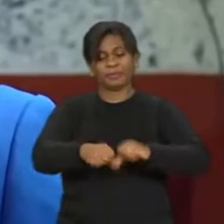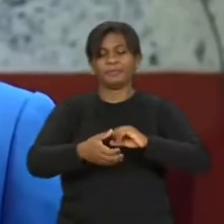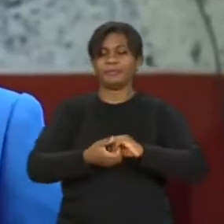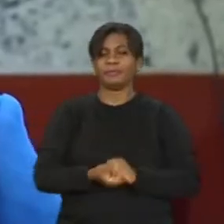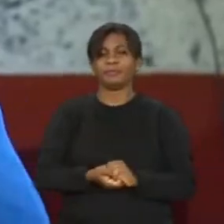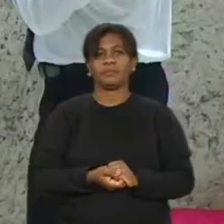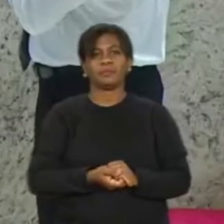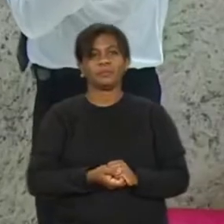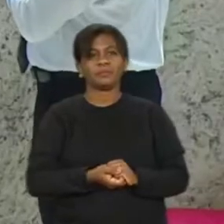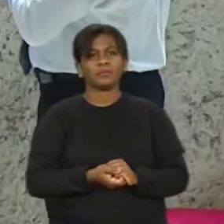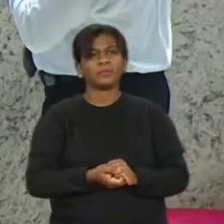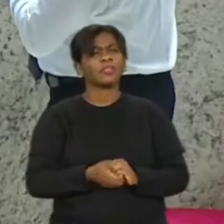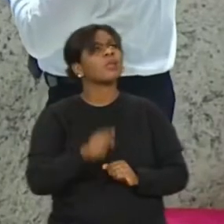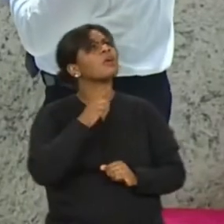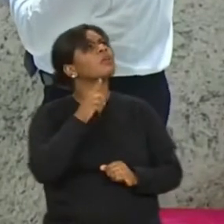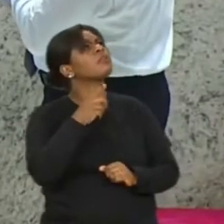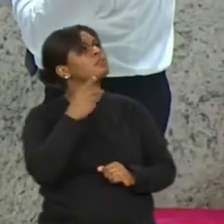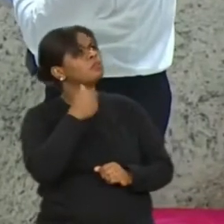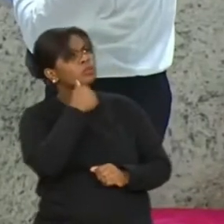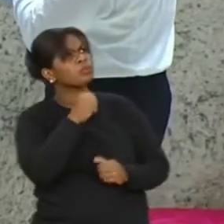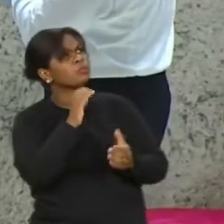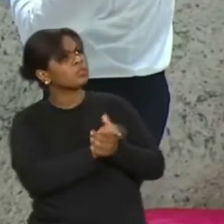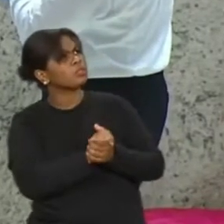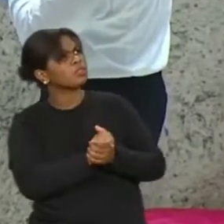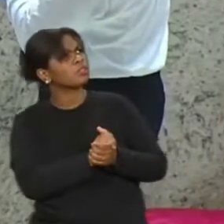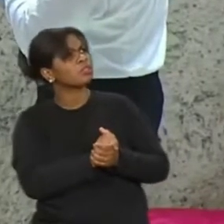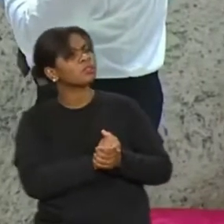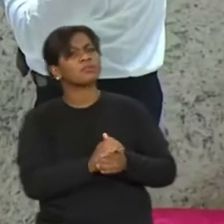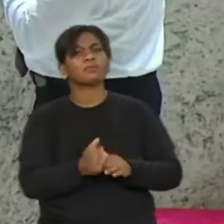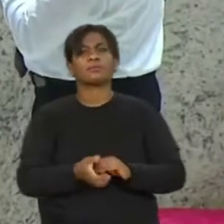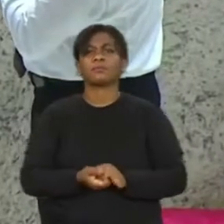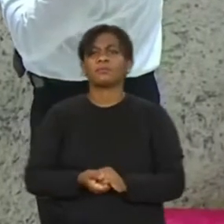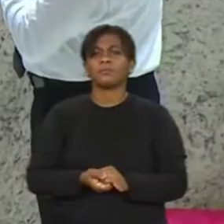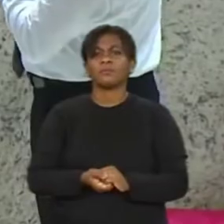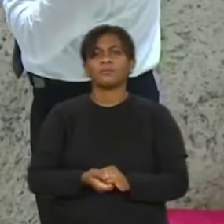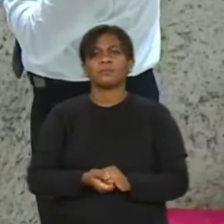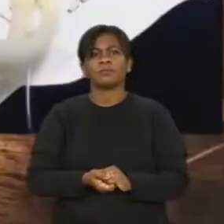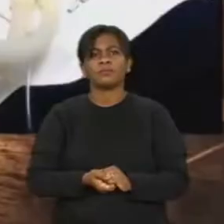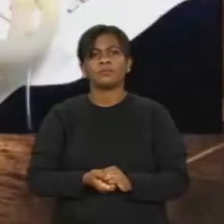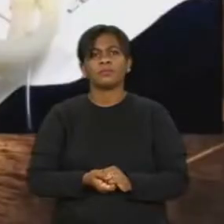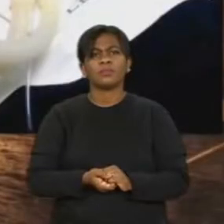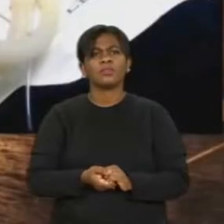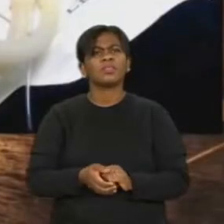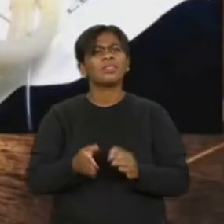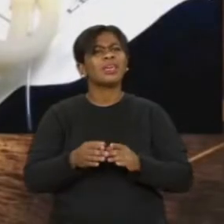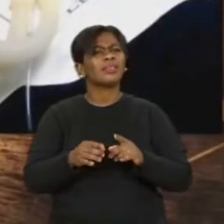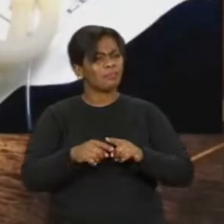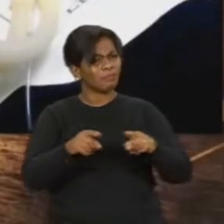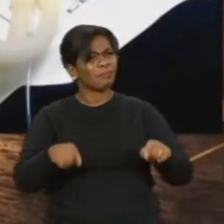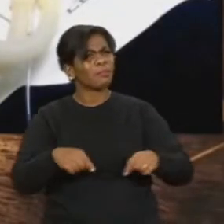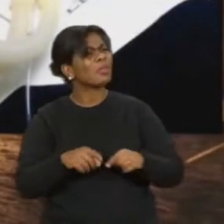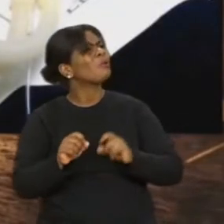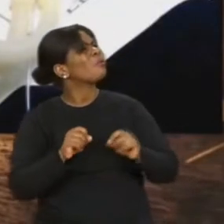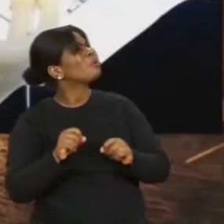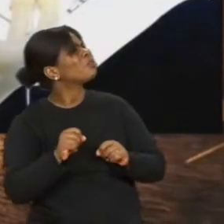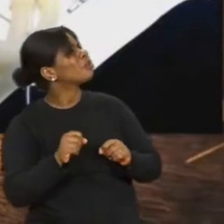Aquilo ali, aquela ali é a sua esposa? Sim, senhor. Né? E isso no meio aí é o quê? Essa mala